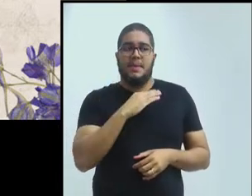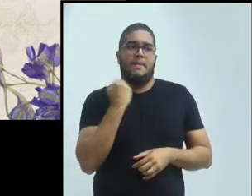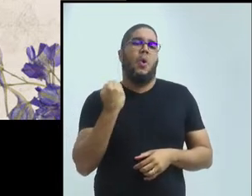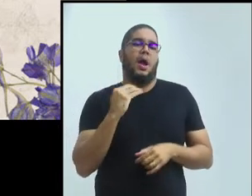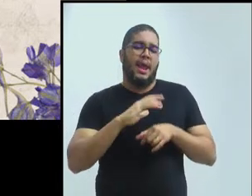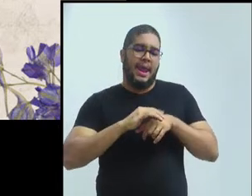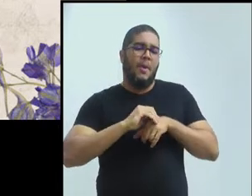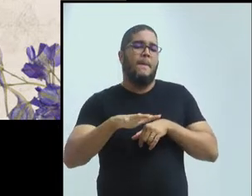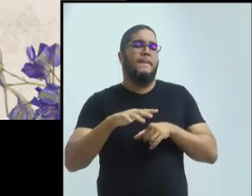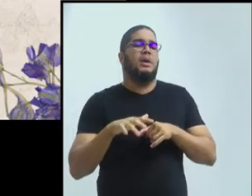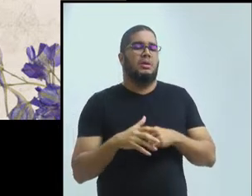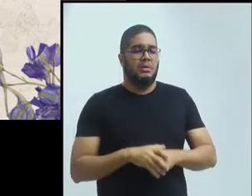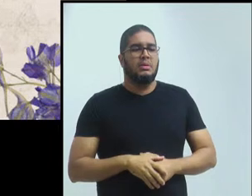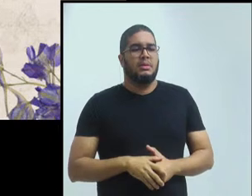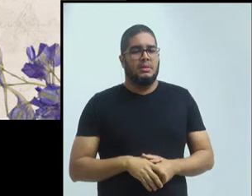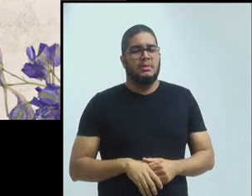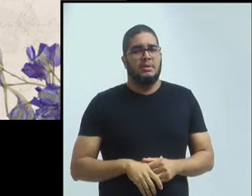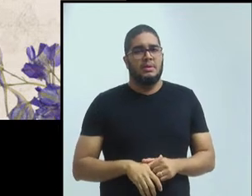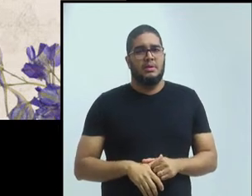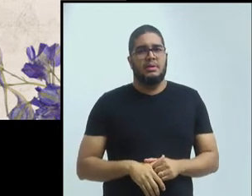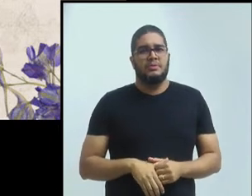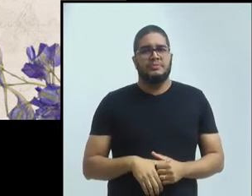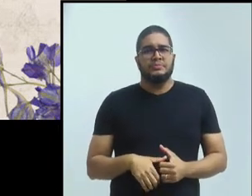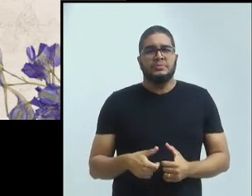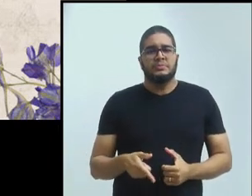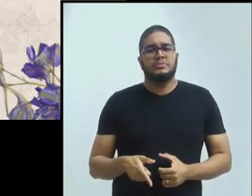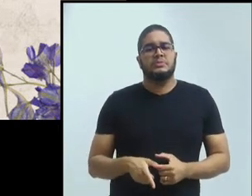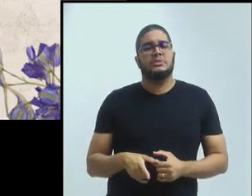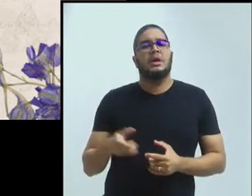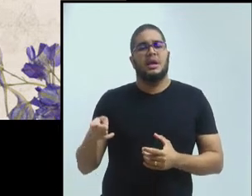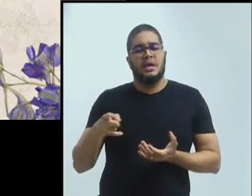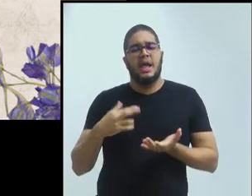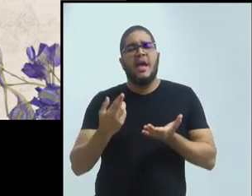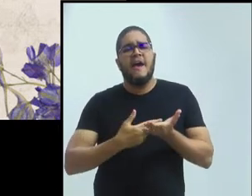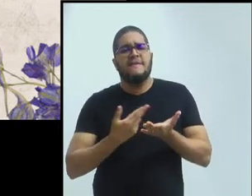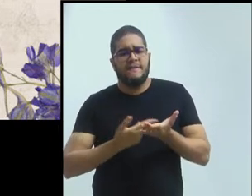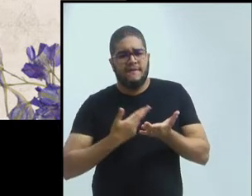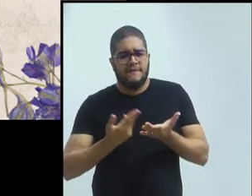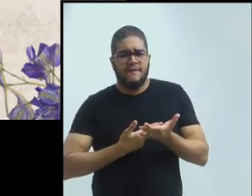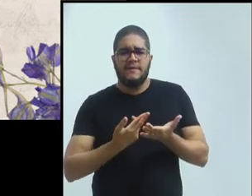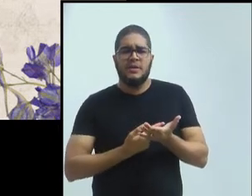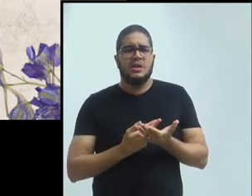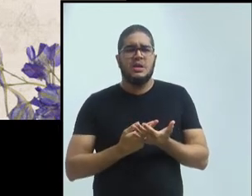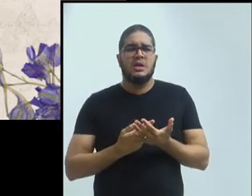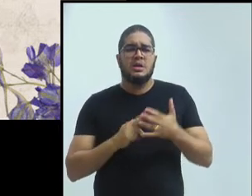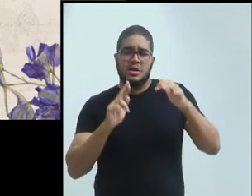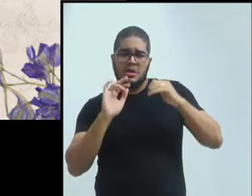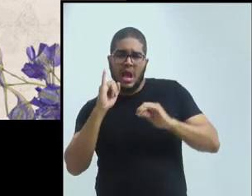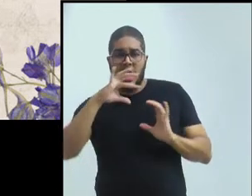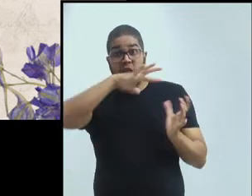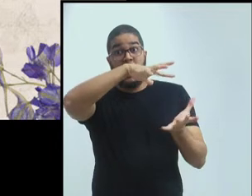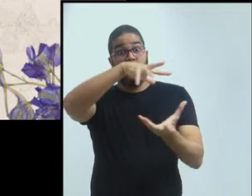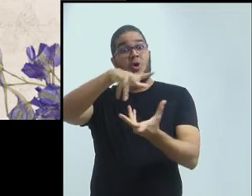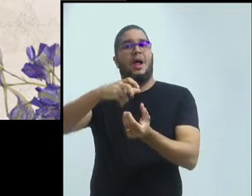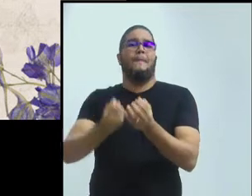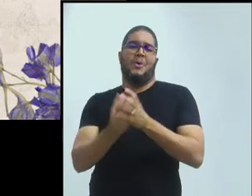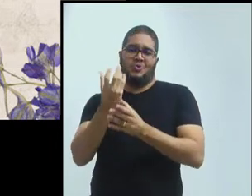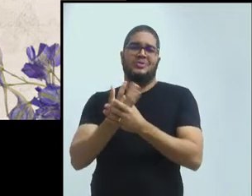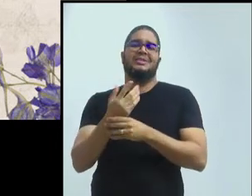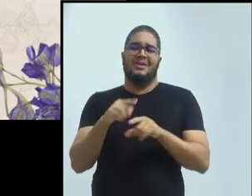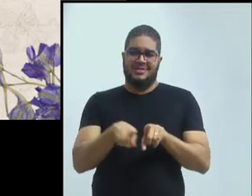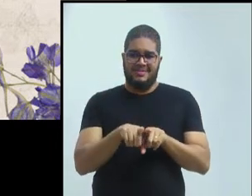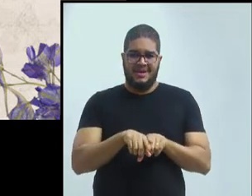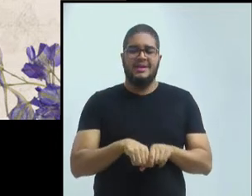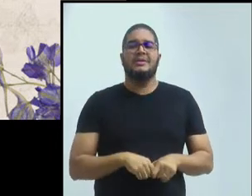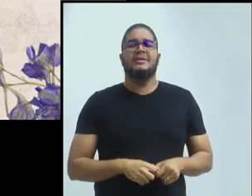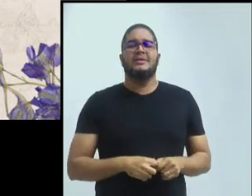em veículo de circulação internacional. Produção intelectual, docentes, discentes,